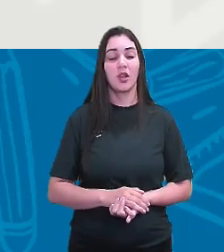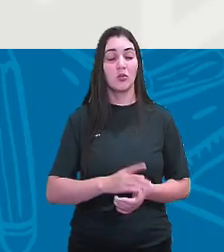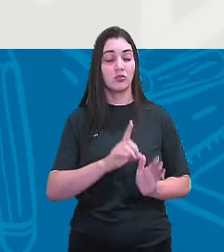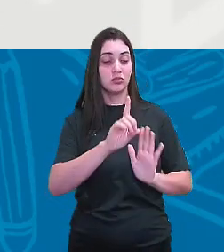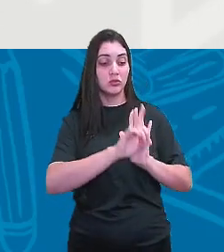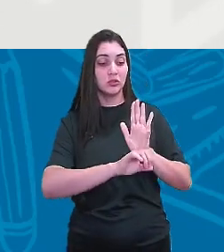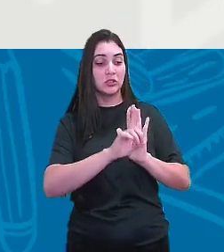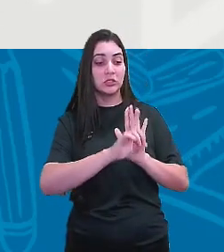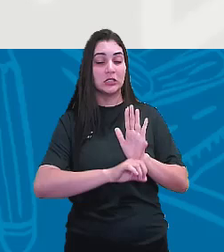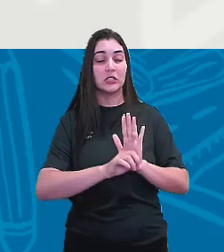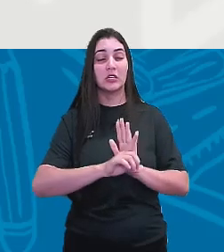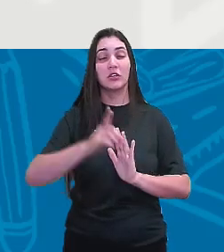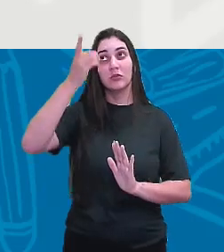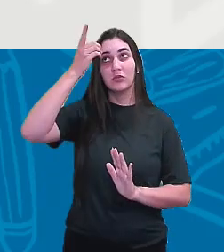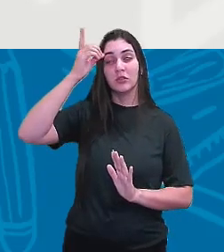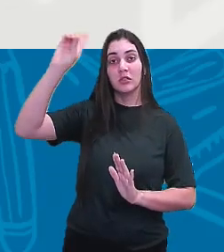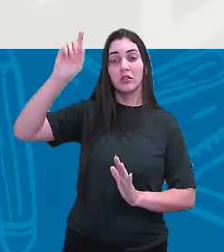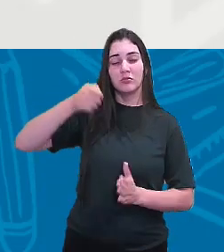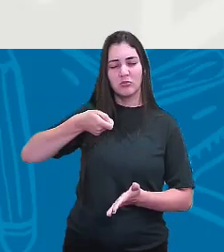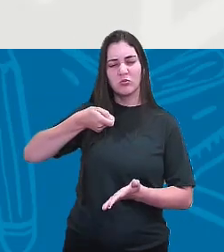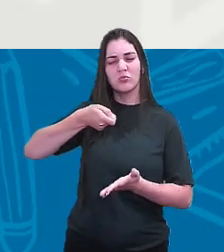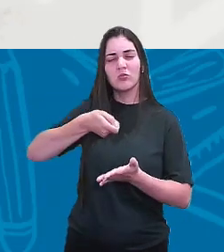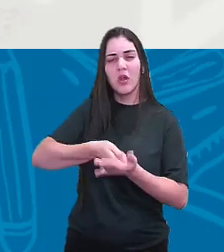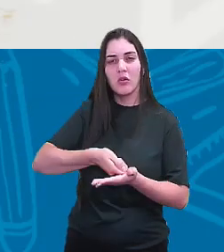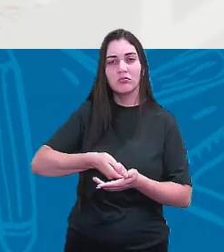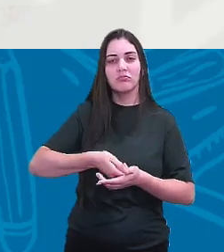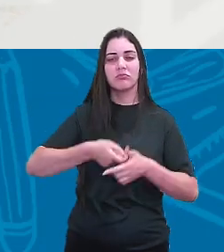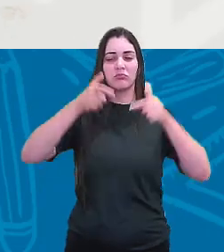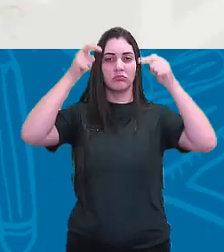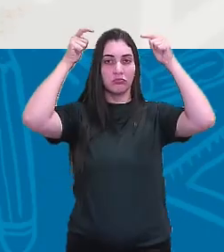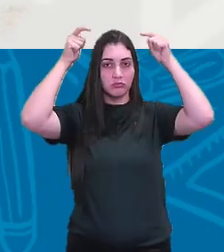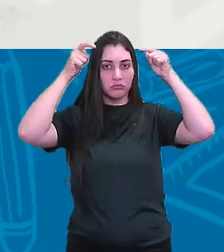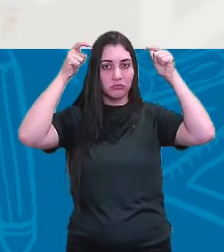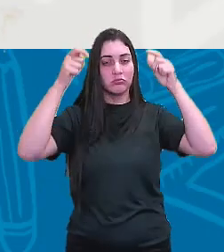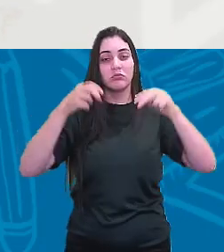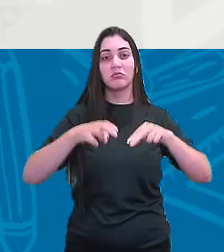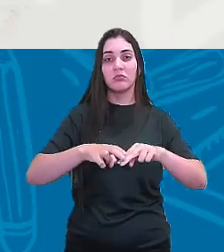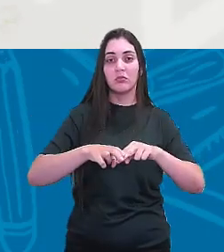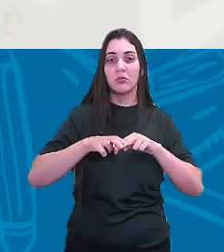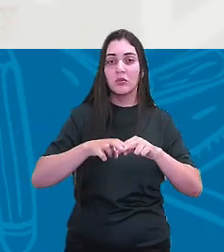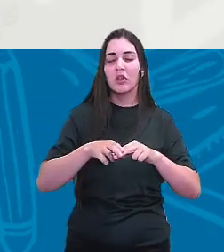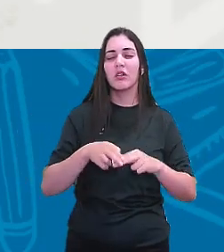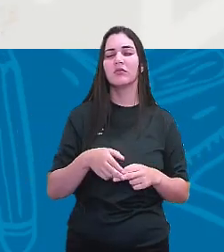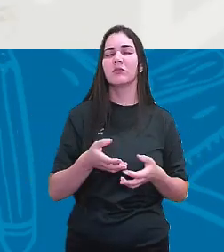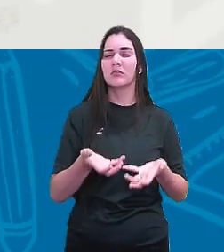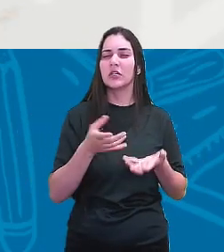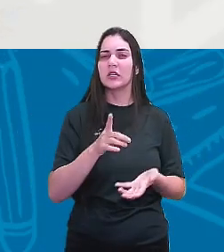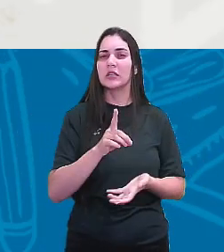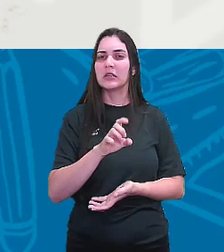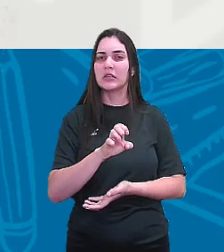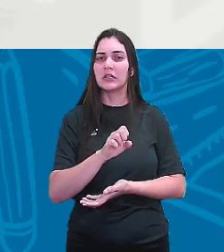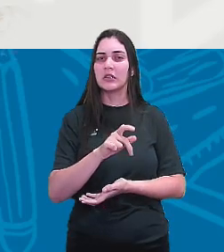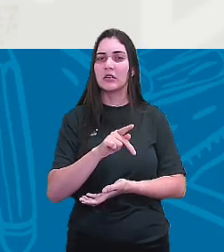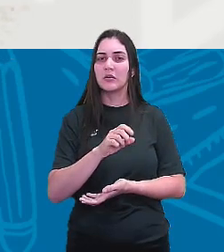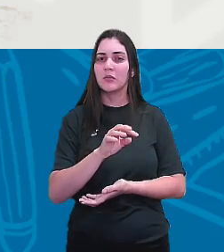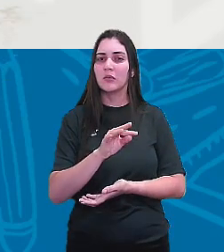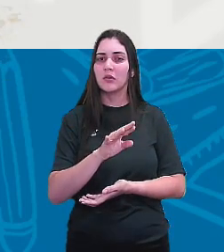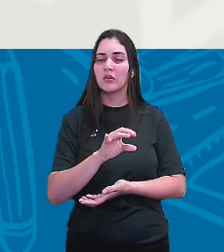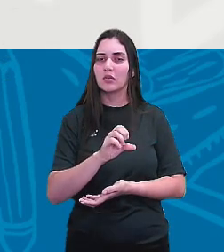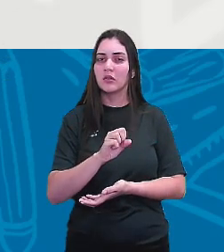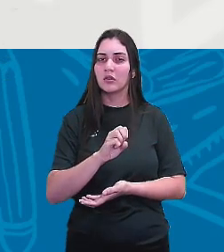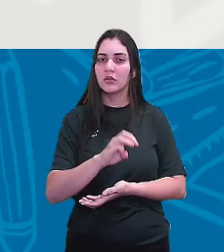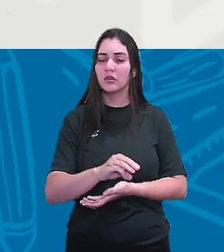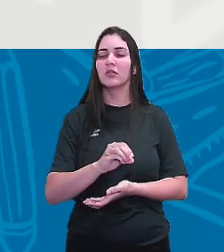divino, o autoritarismo dos reis através de um despotismo esclarecido, eles